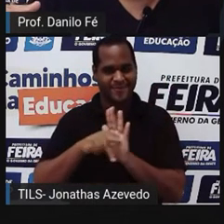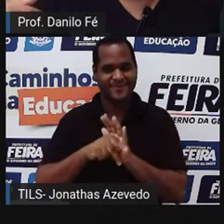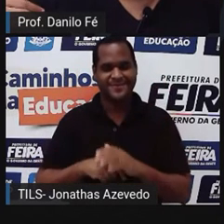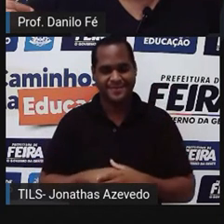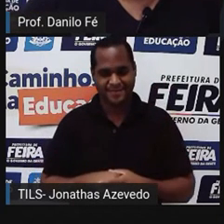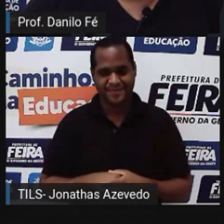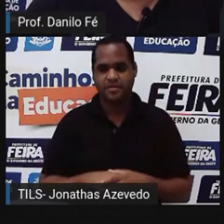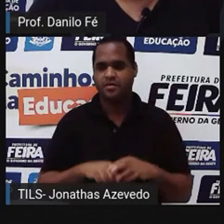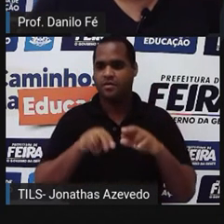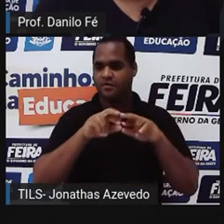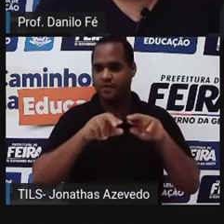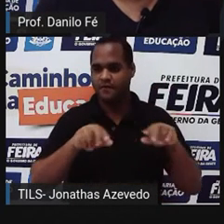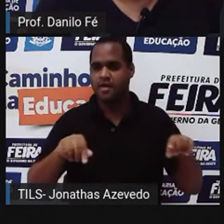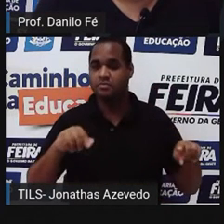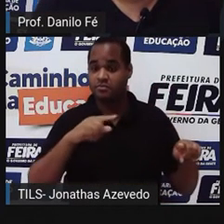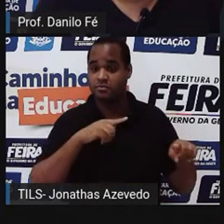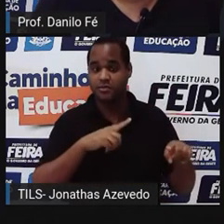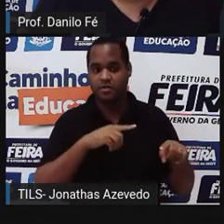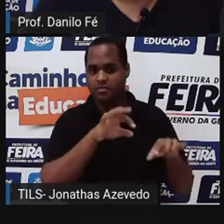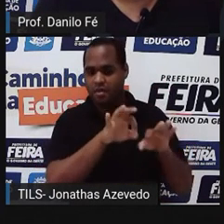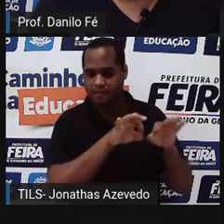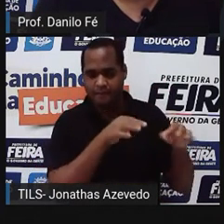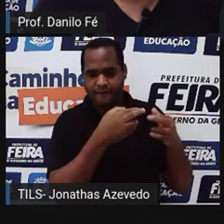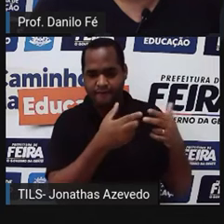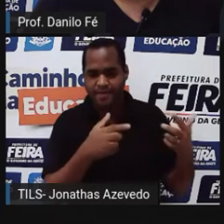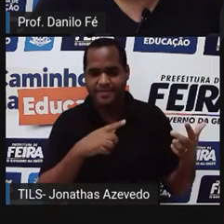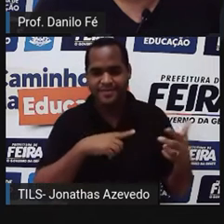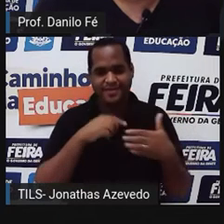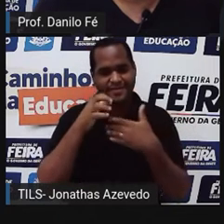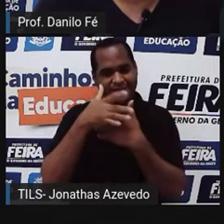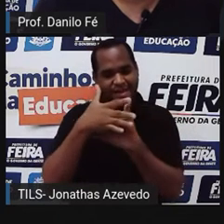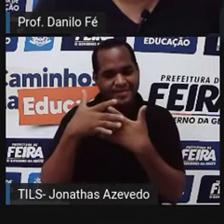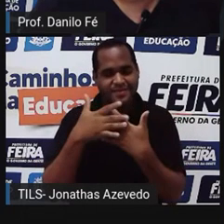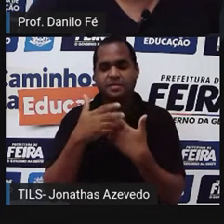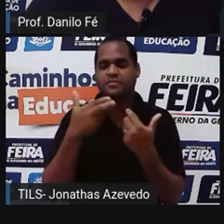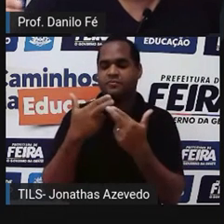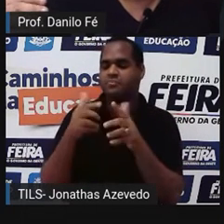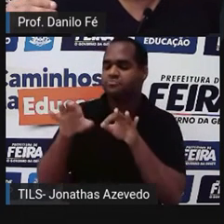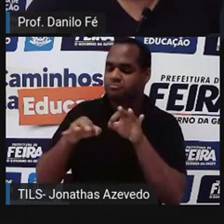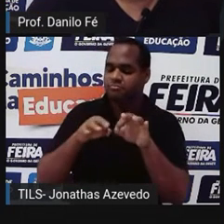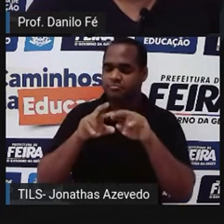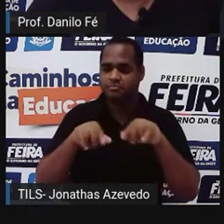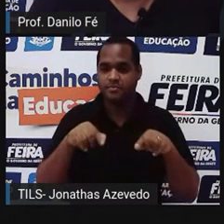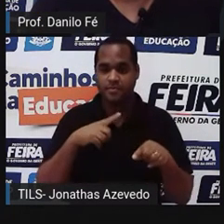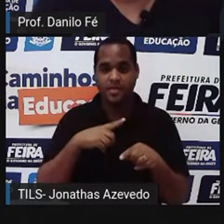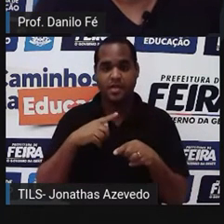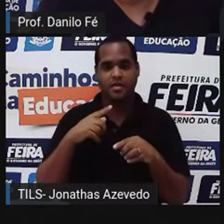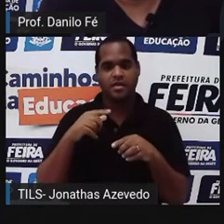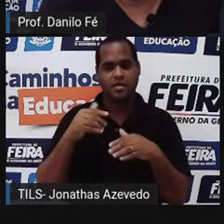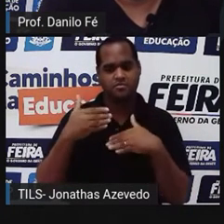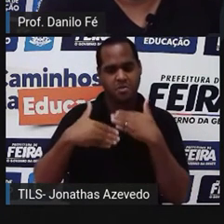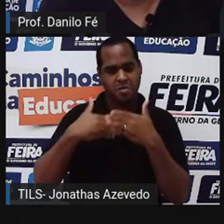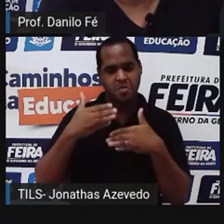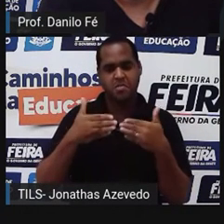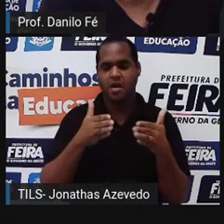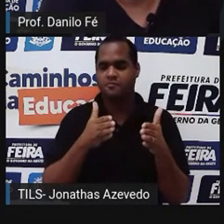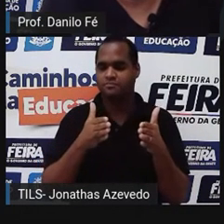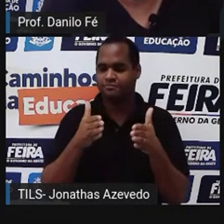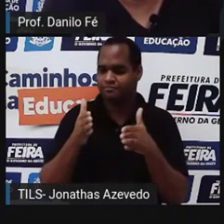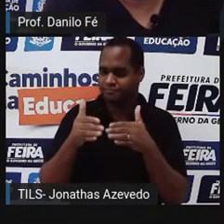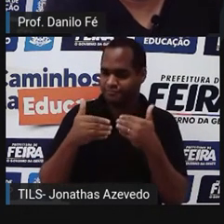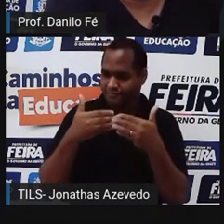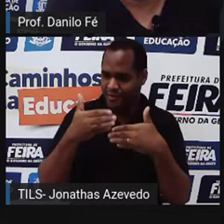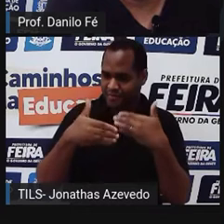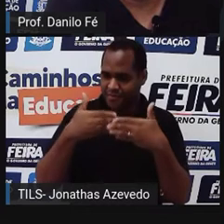Obras públicas são feitas na cidade, alteram intervenções urbanísticas. O Rio vai se desenvolvendo. E